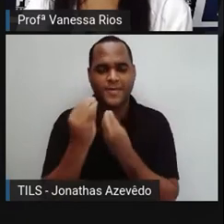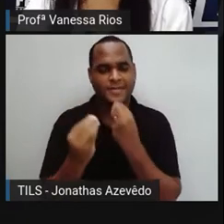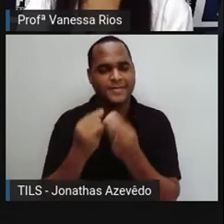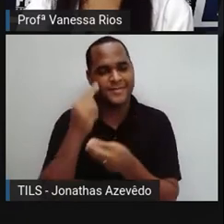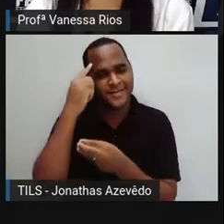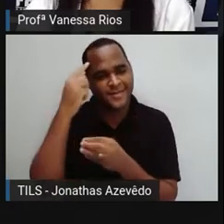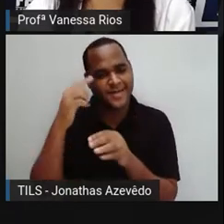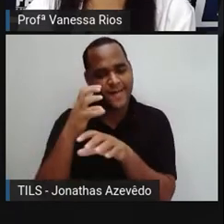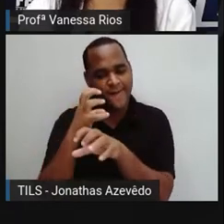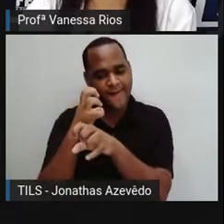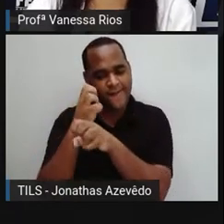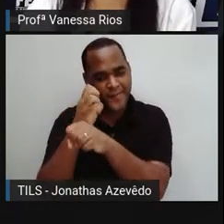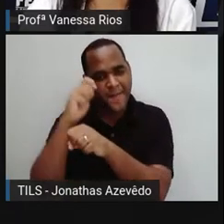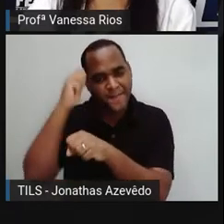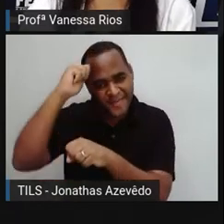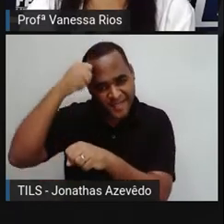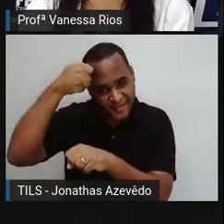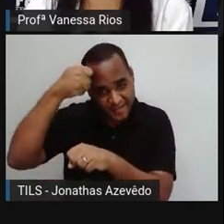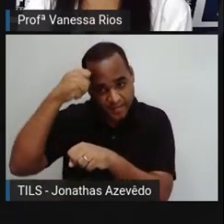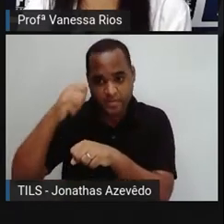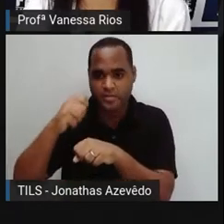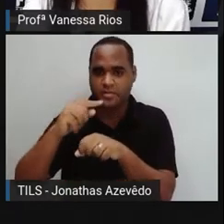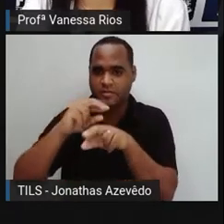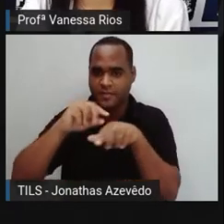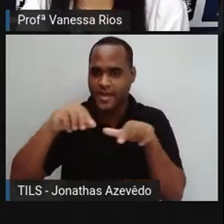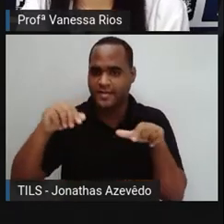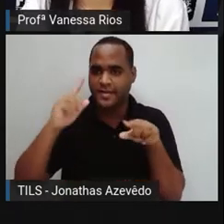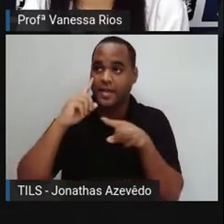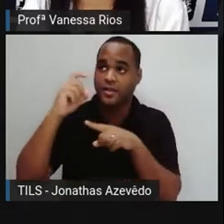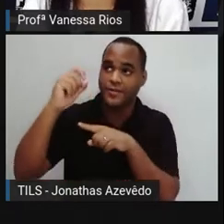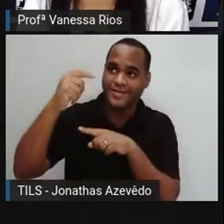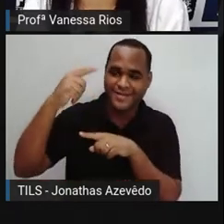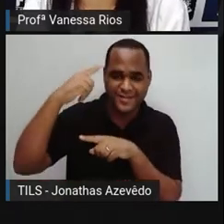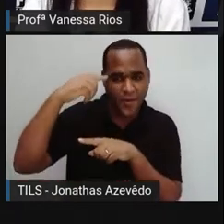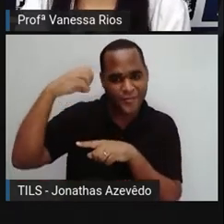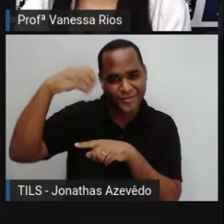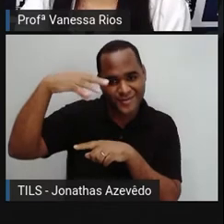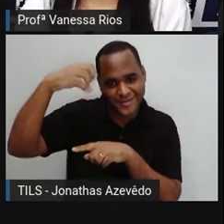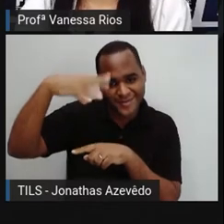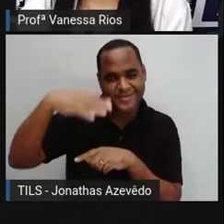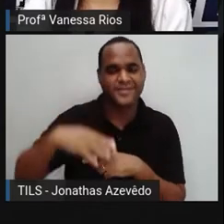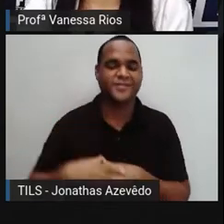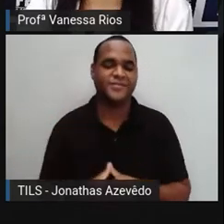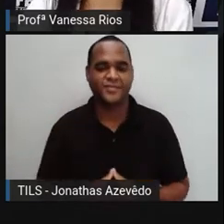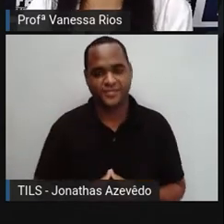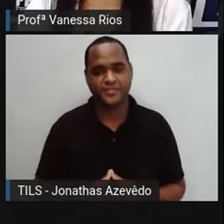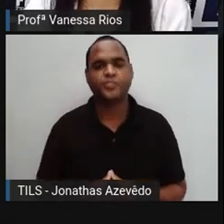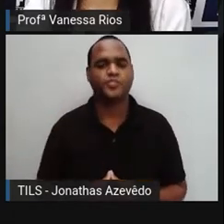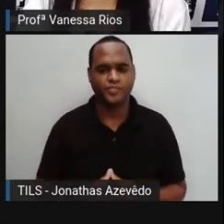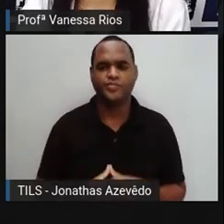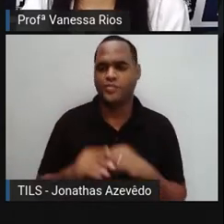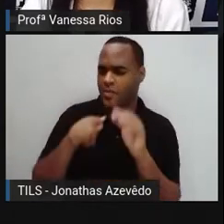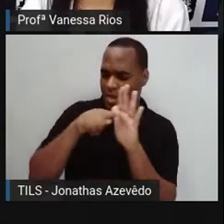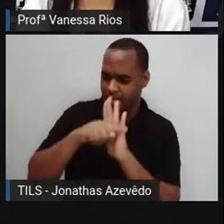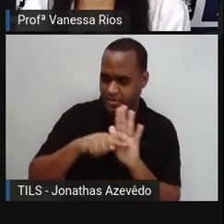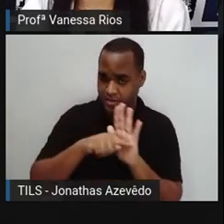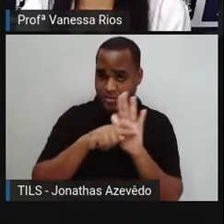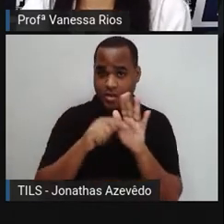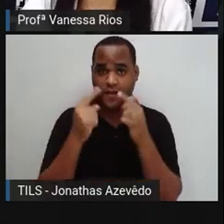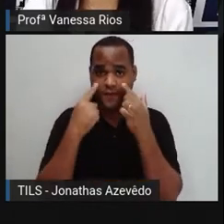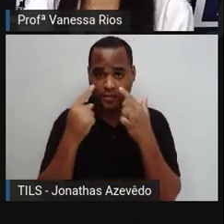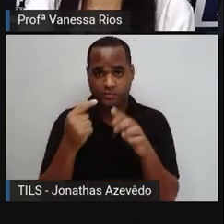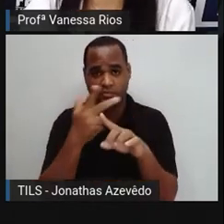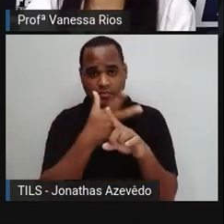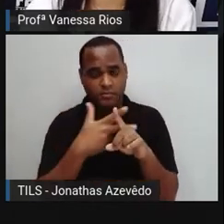enegrecimento de sais expostos à ação da luz. Então, através das pesquisas e observações